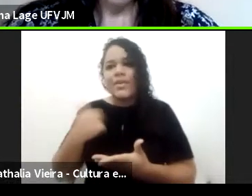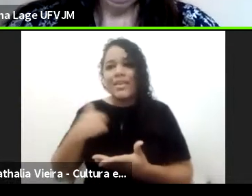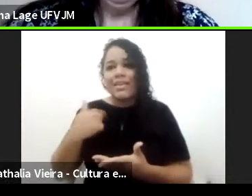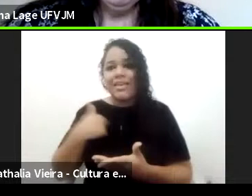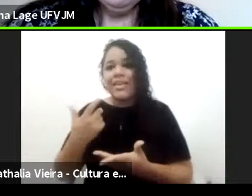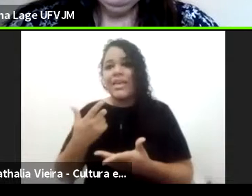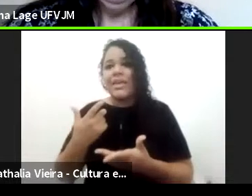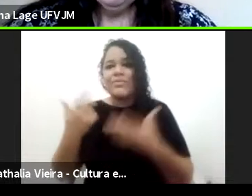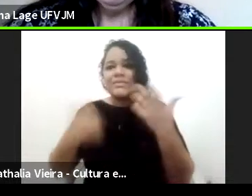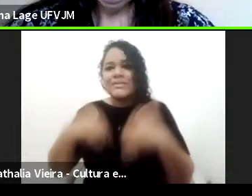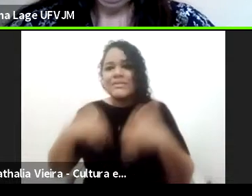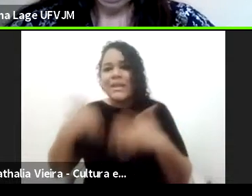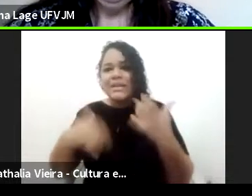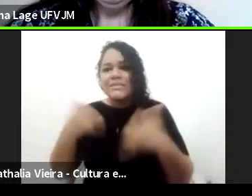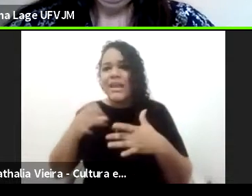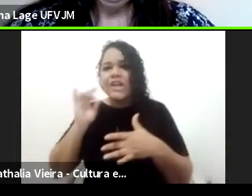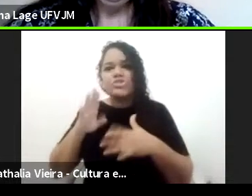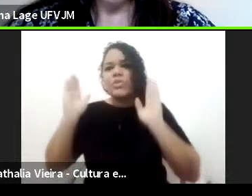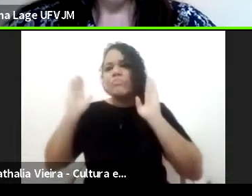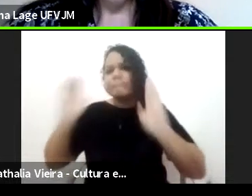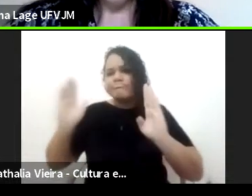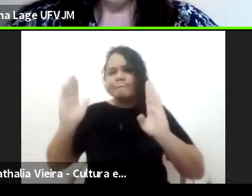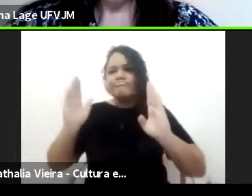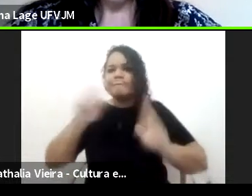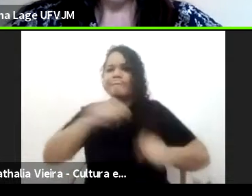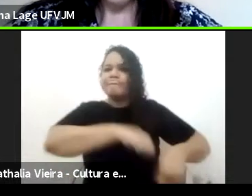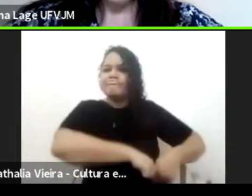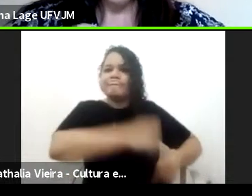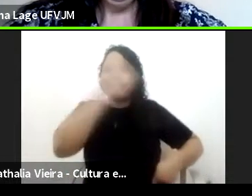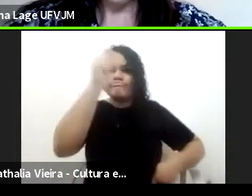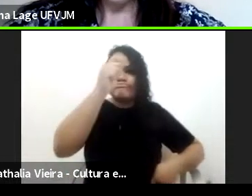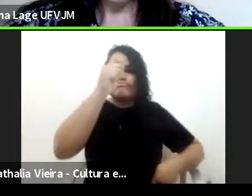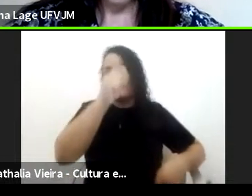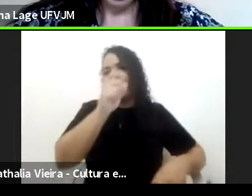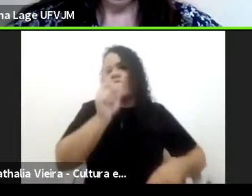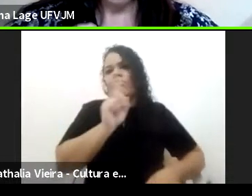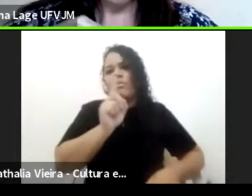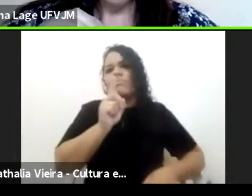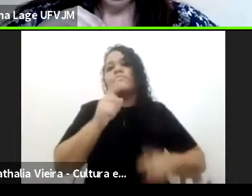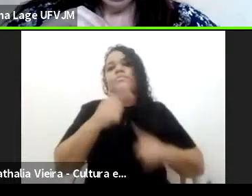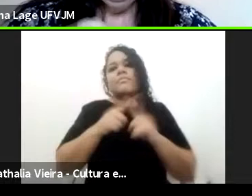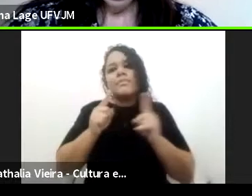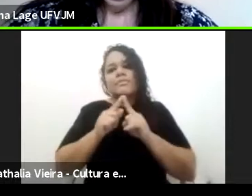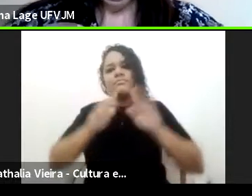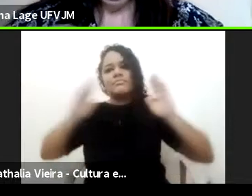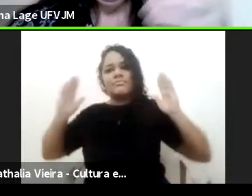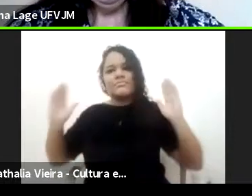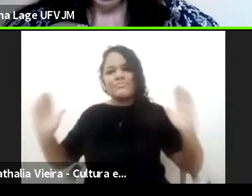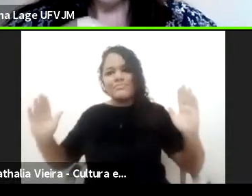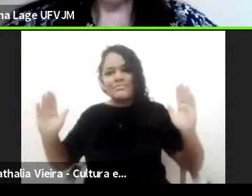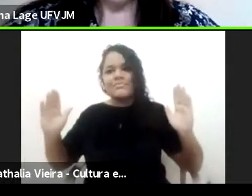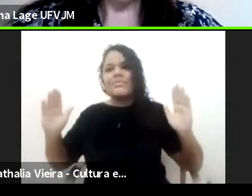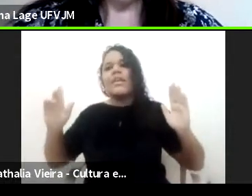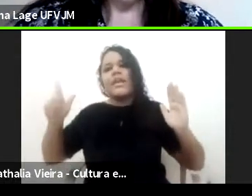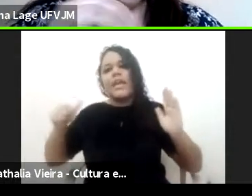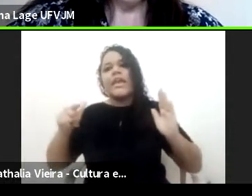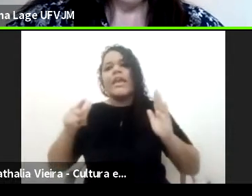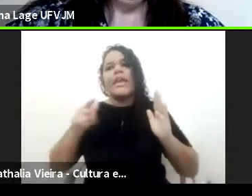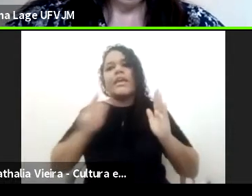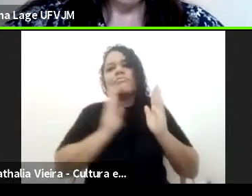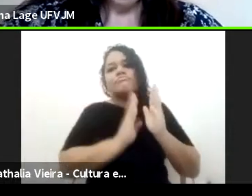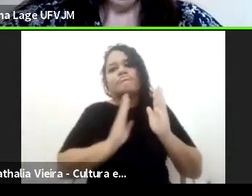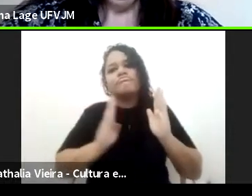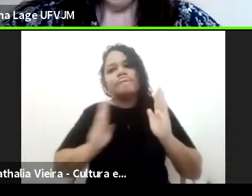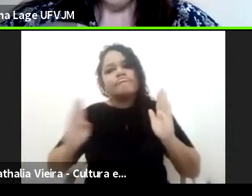de um marco temporal, que é essa independência, mas pensar em marcos que podem influenciar e que podem